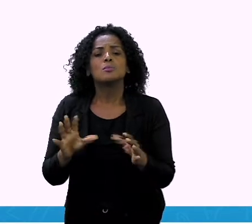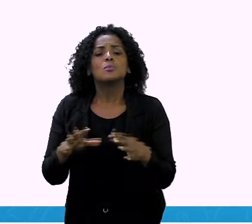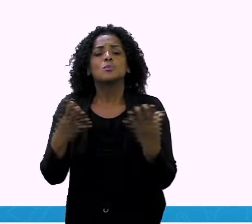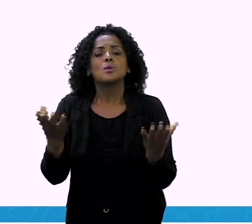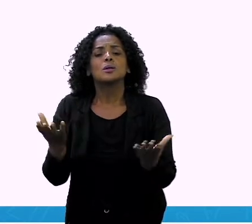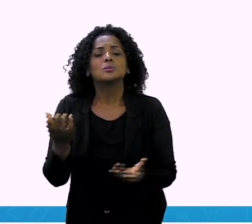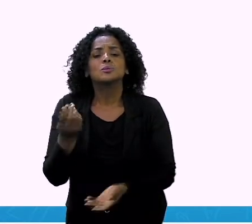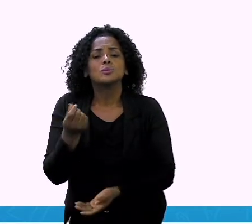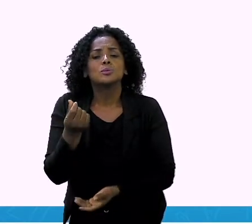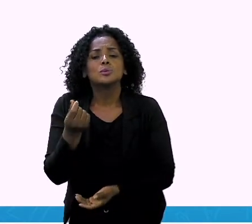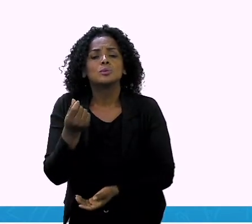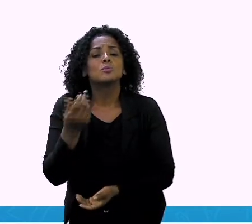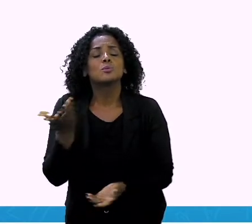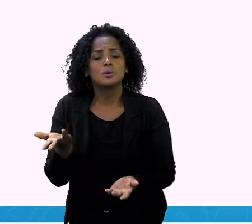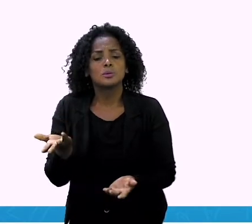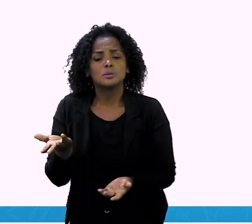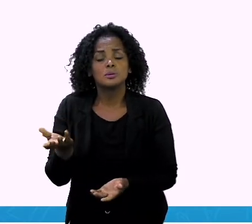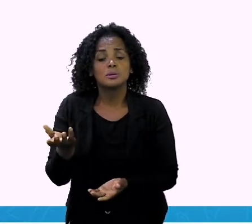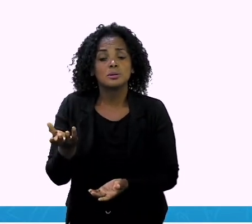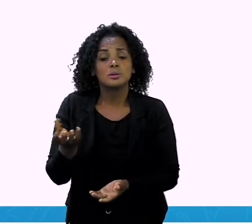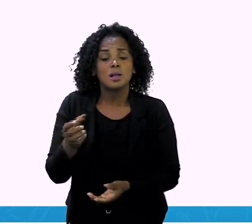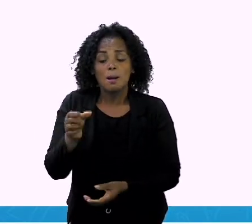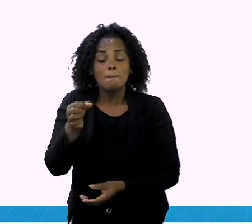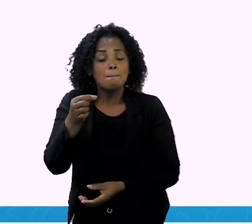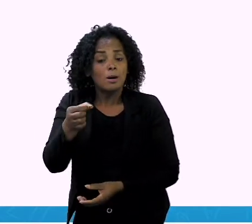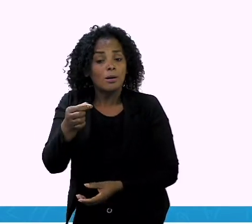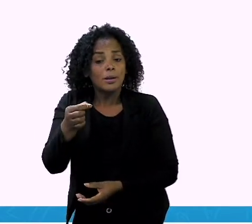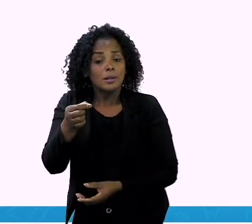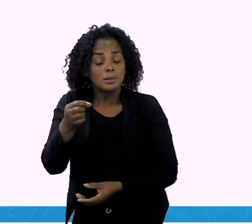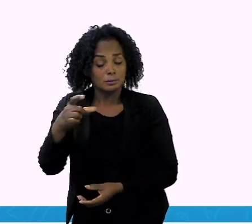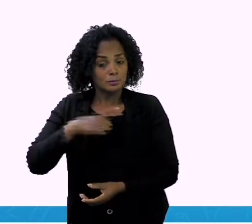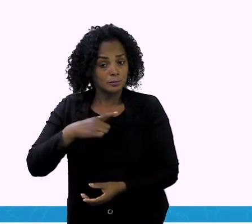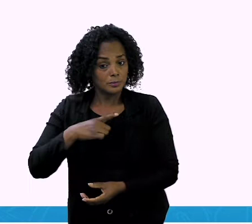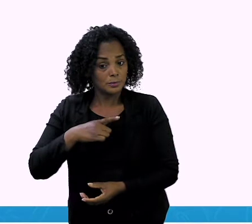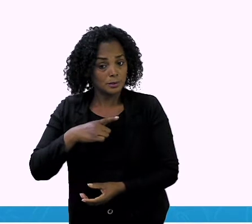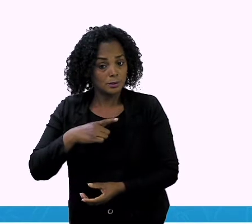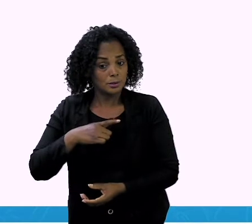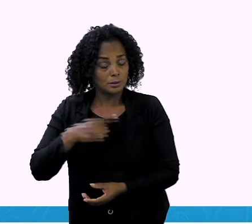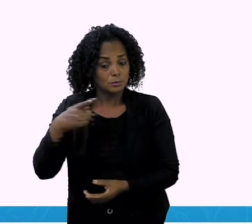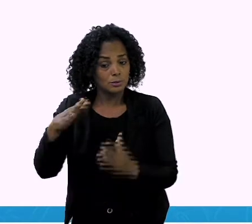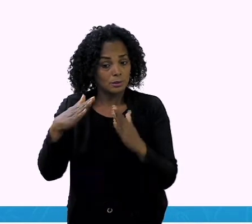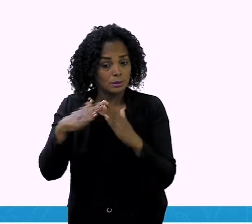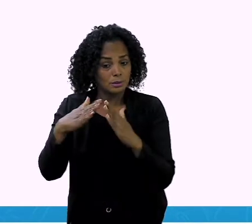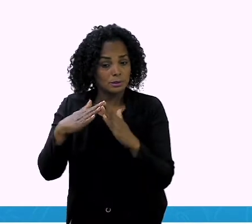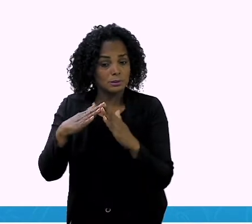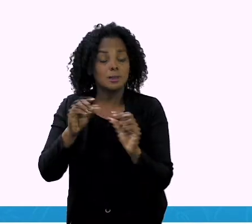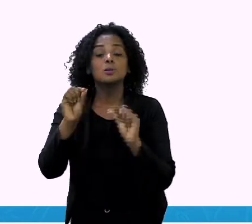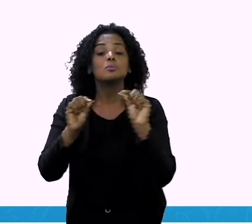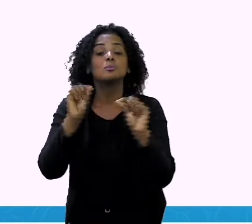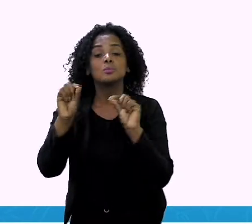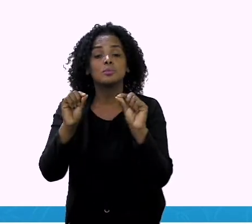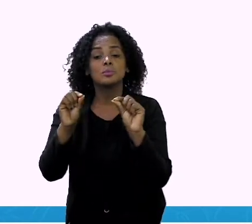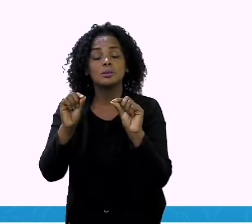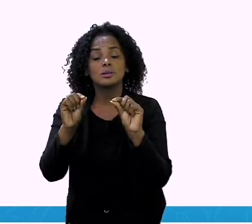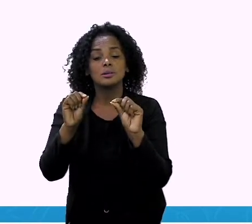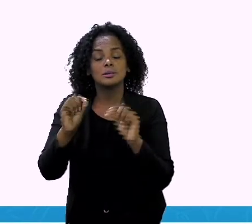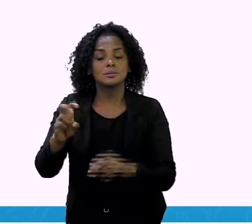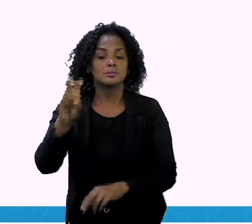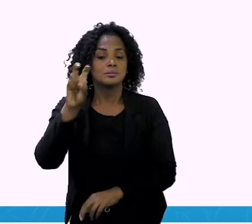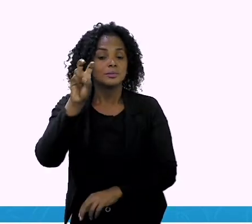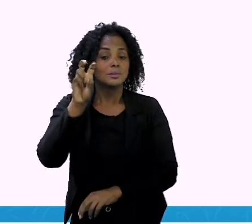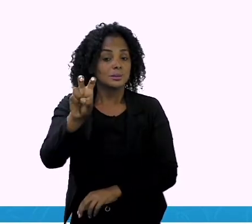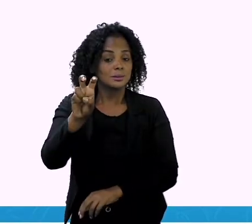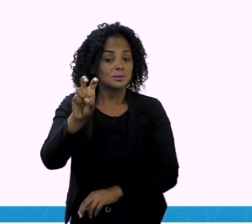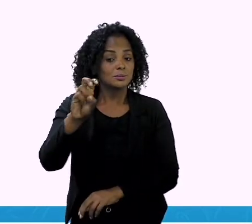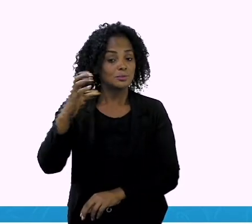moeda aqui? Você está com a moeda tipo essa aí nas suas mãos. Então, nós temos o quê? Olha aqui. Cinco